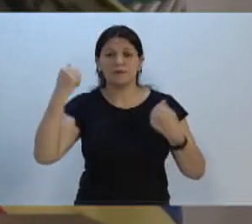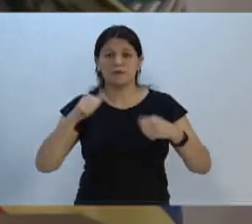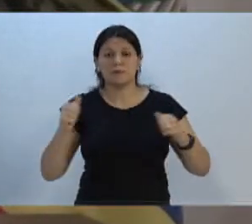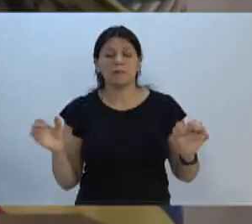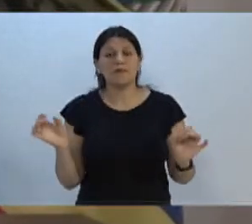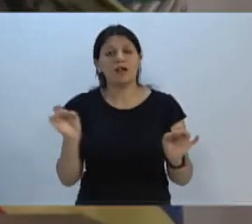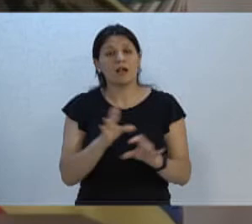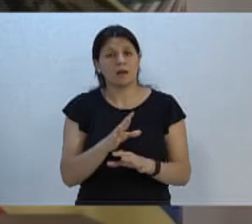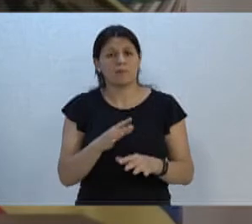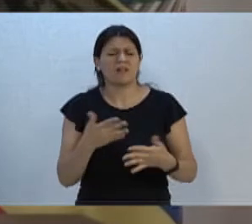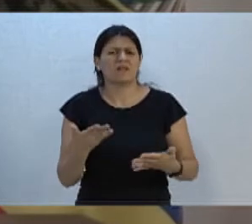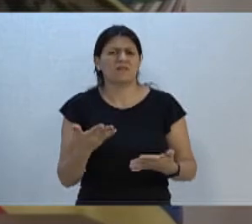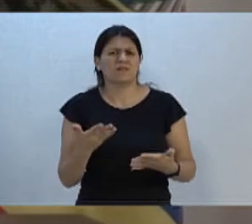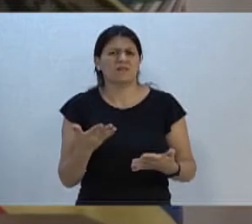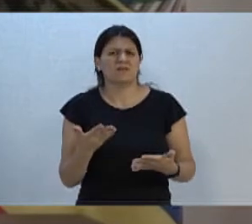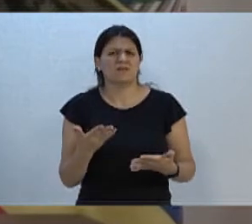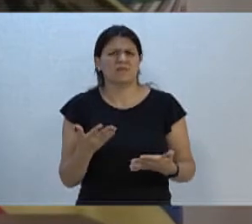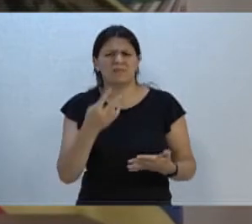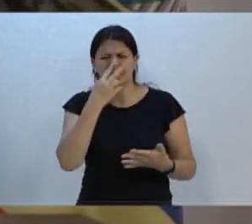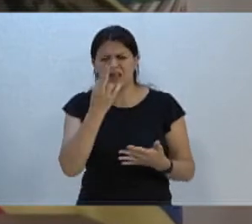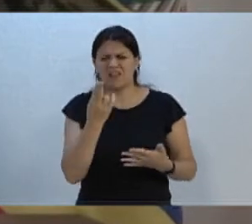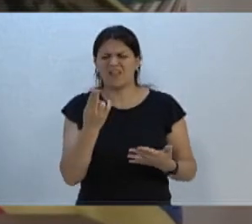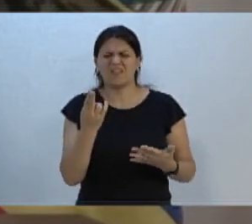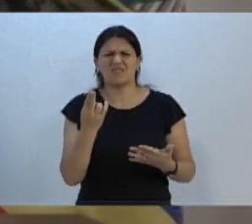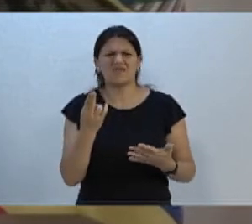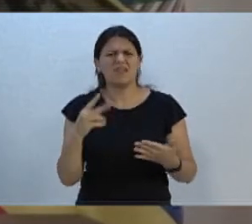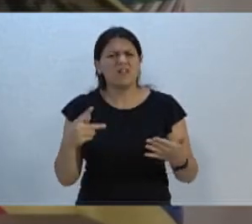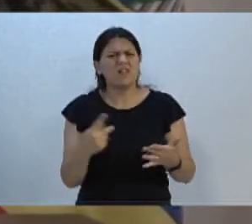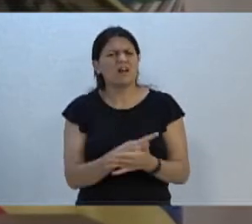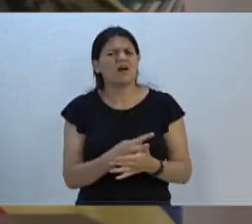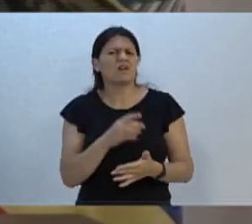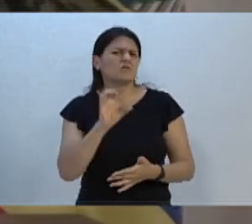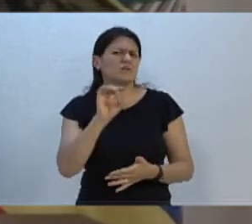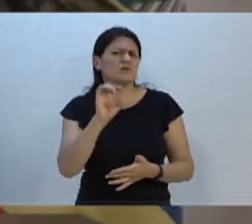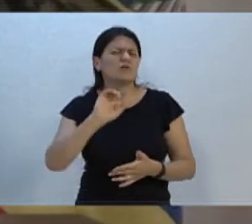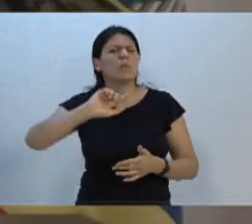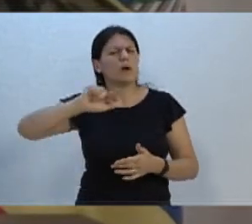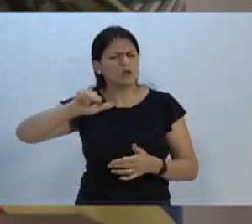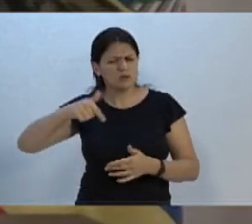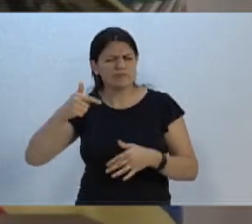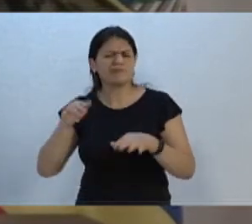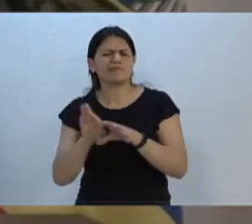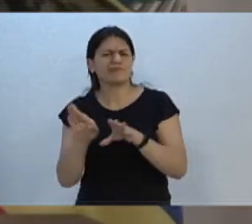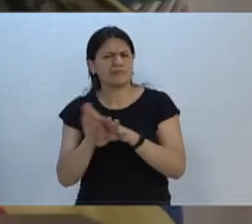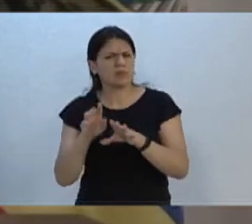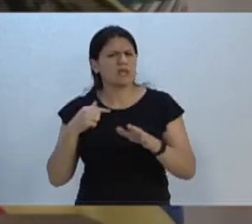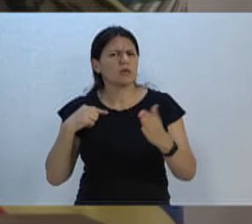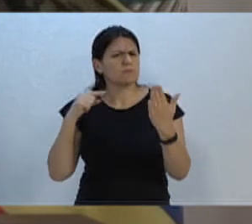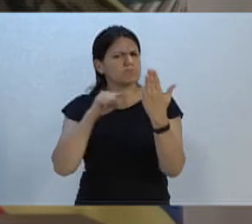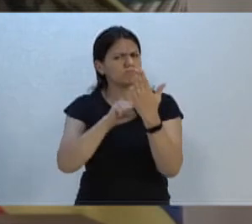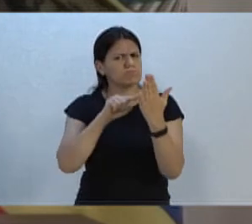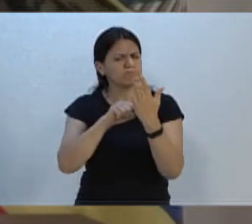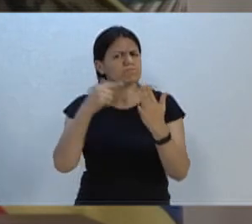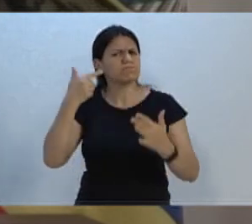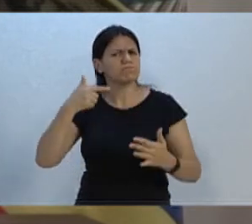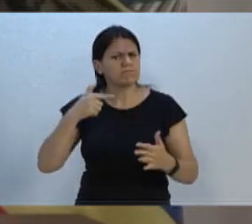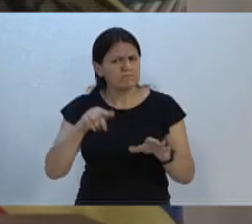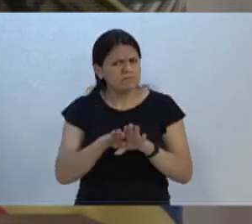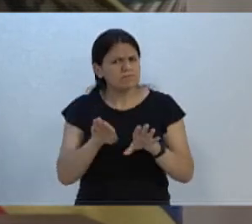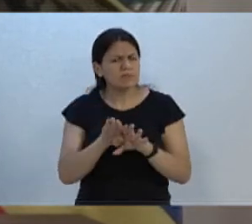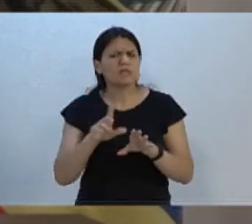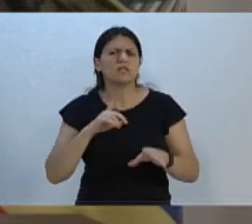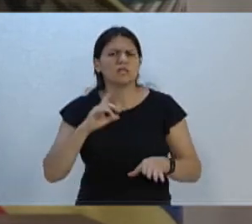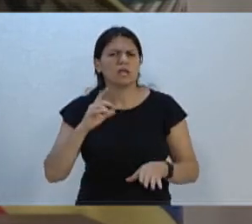com esse tipo de manobra, não é só o caso dele, teve outro caso também que eu fiz a denúncia também, que tem até uma